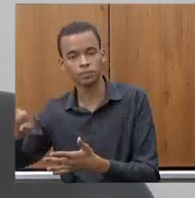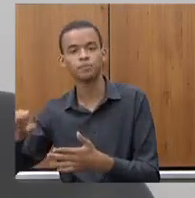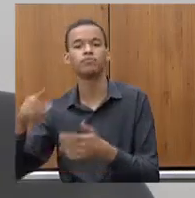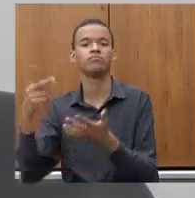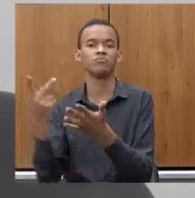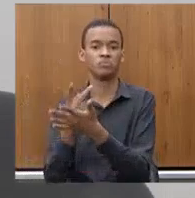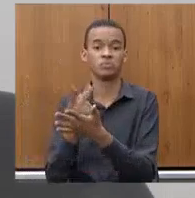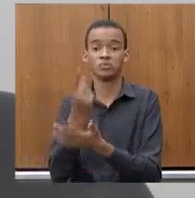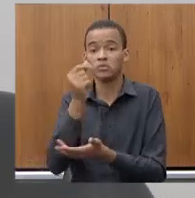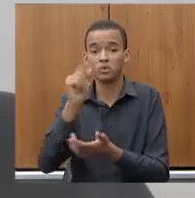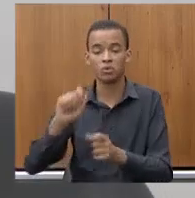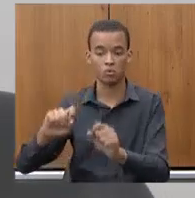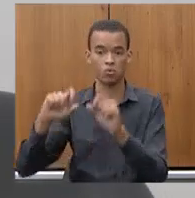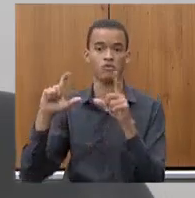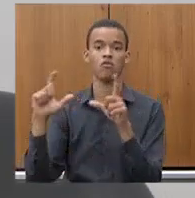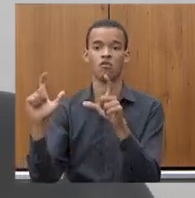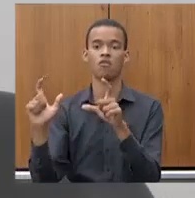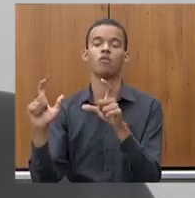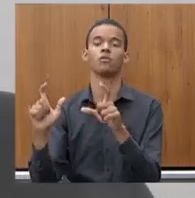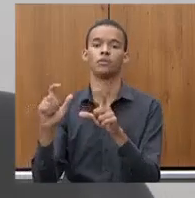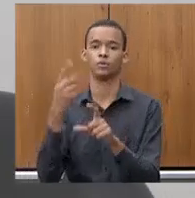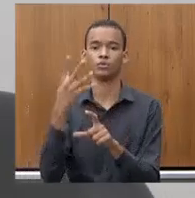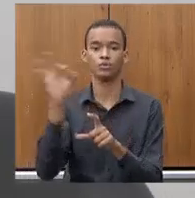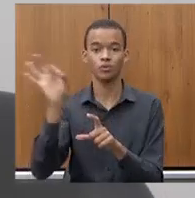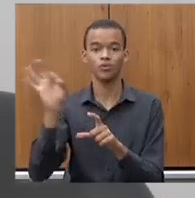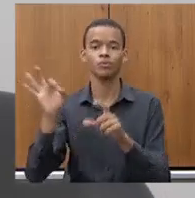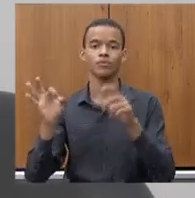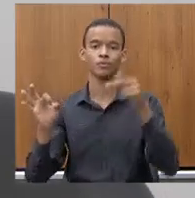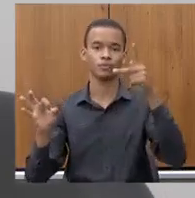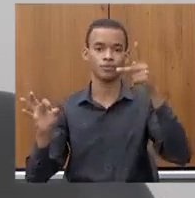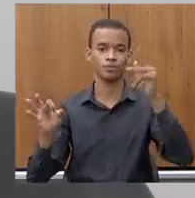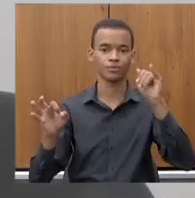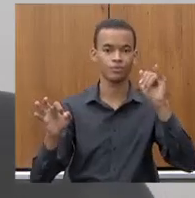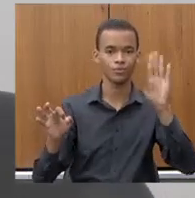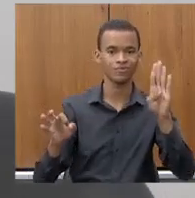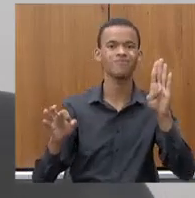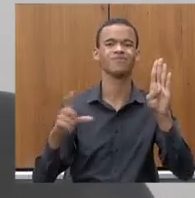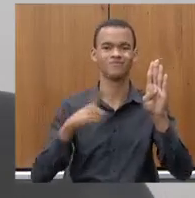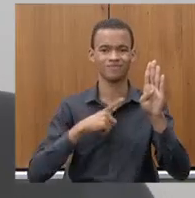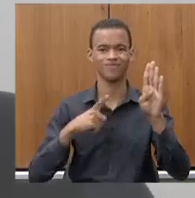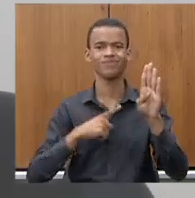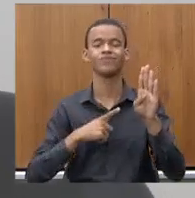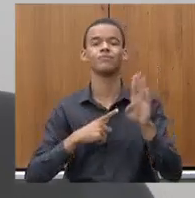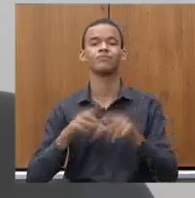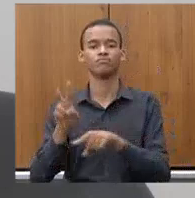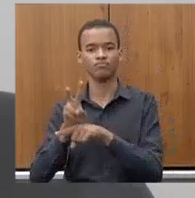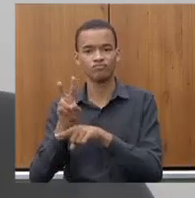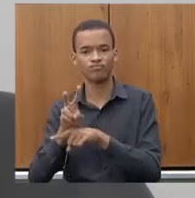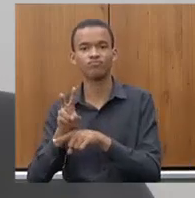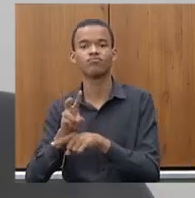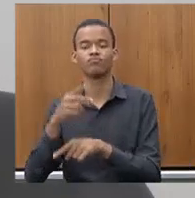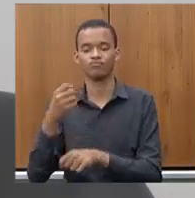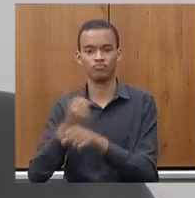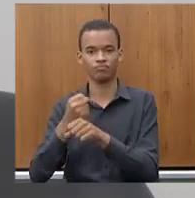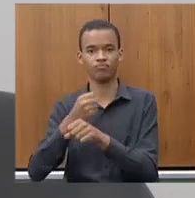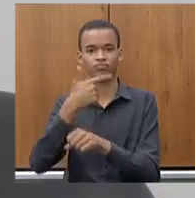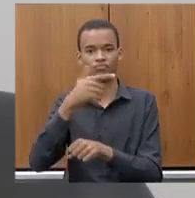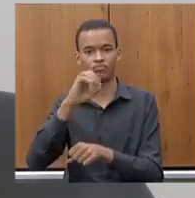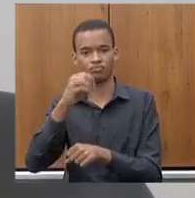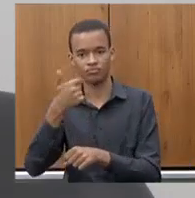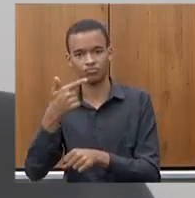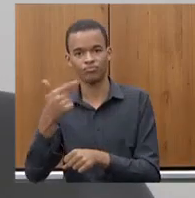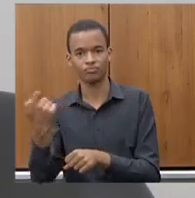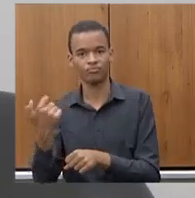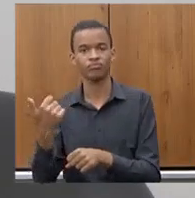,4 bilhões, ou 0,4% do PIB, entrou no exercício fiscal de 2021 e, no primeiro quadrimestre de